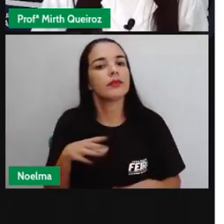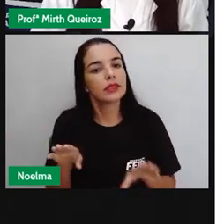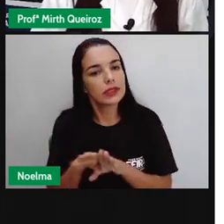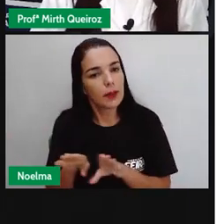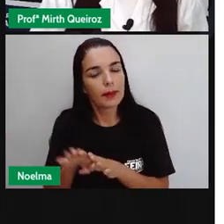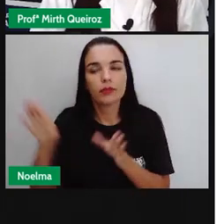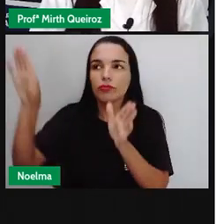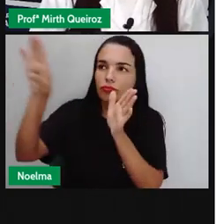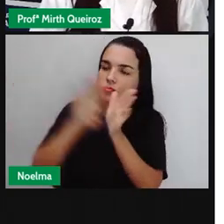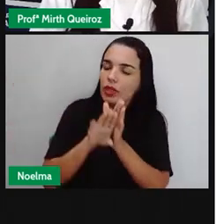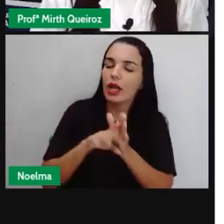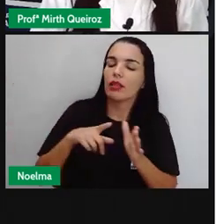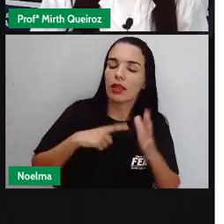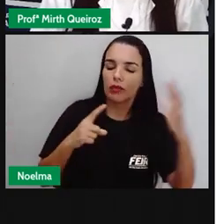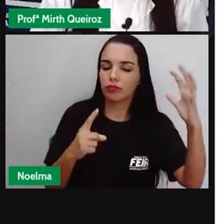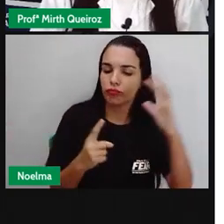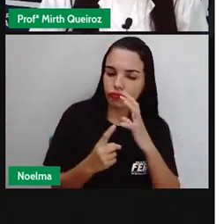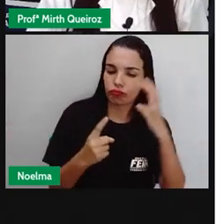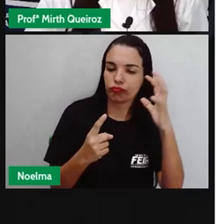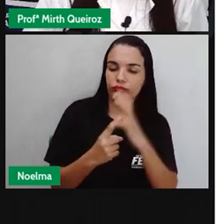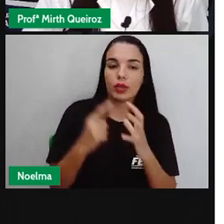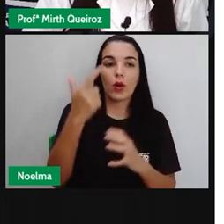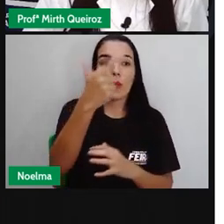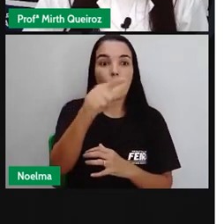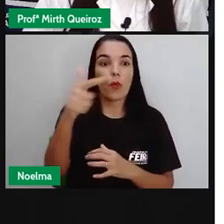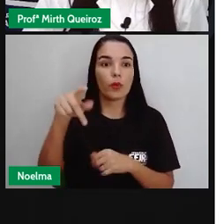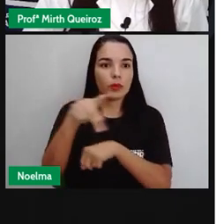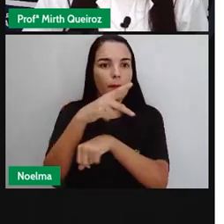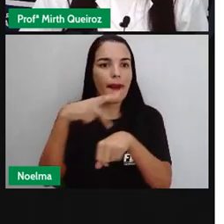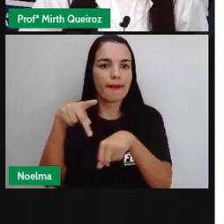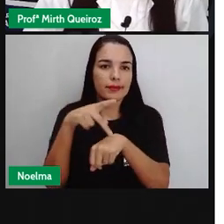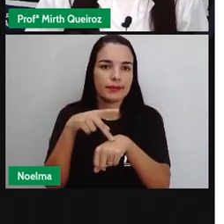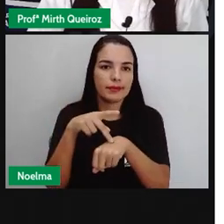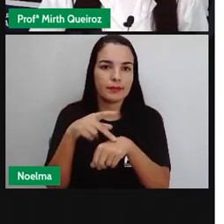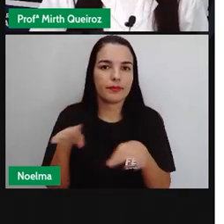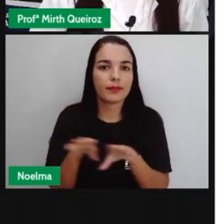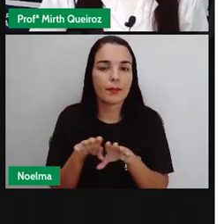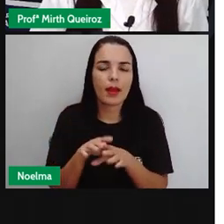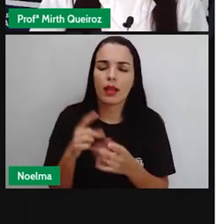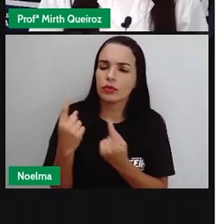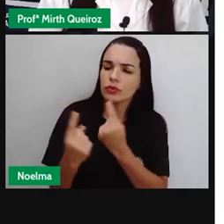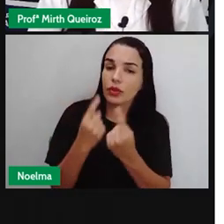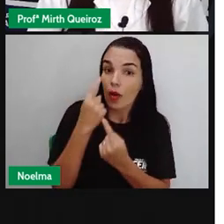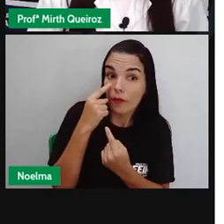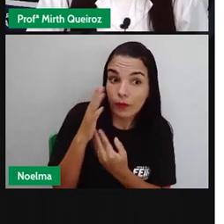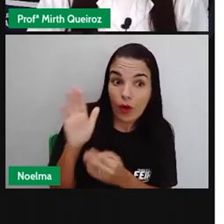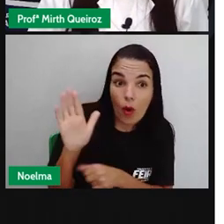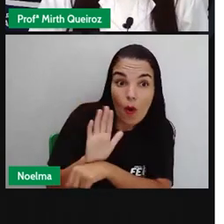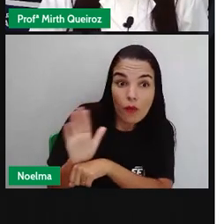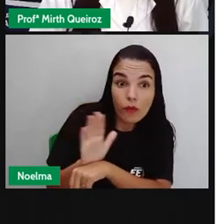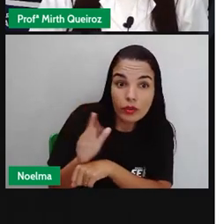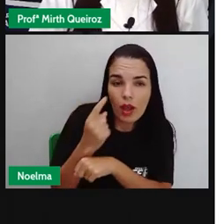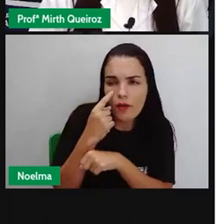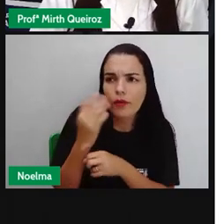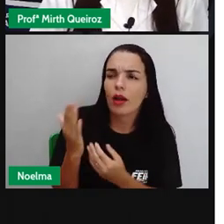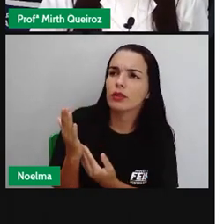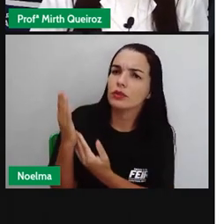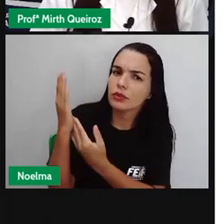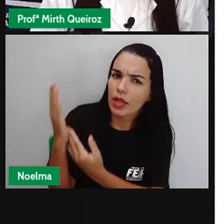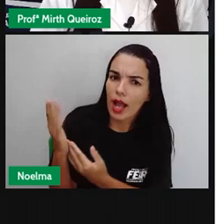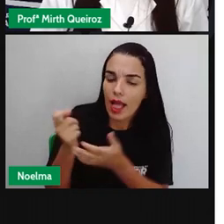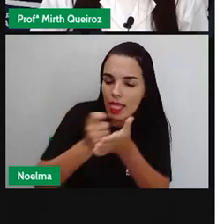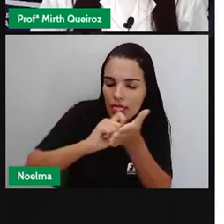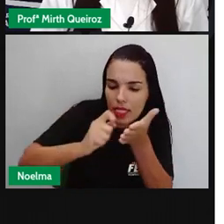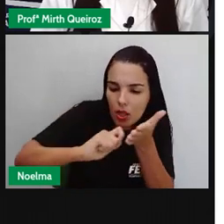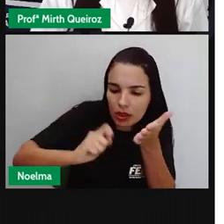Também vieram aí sobre influência de outros países. E aí, de acordo com o vídeo, vocês aprofiram